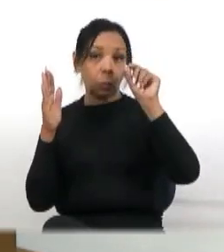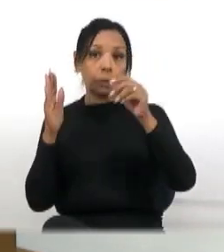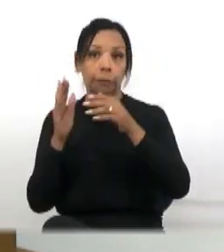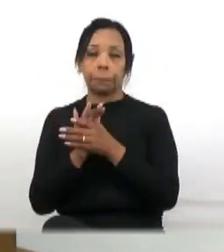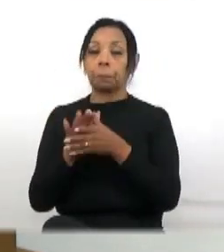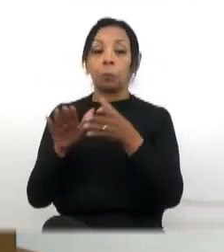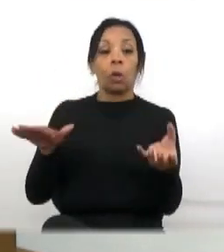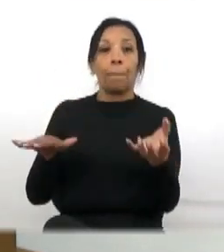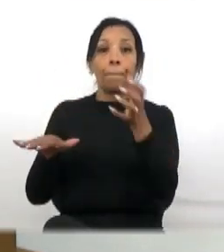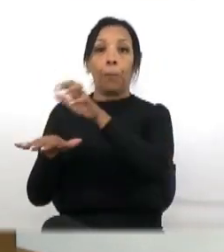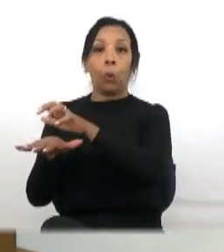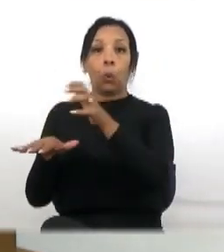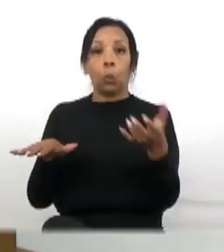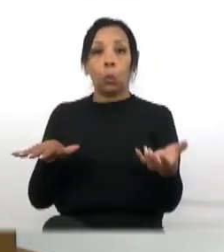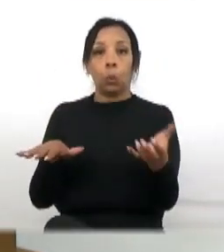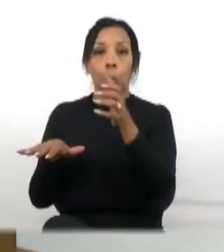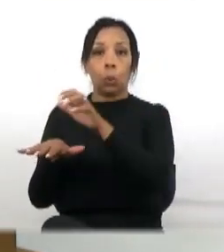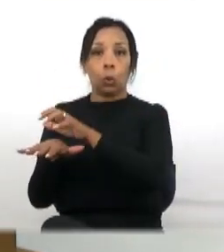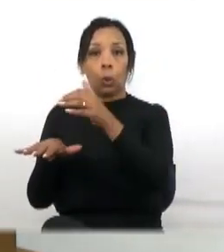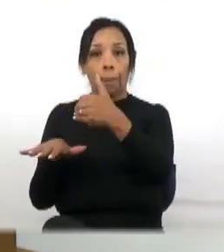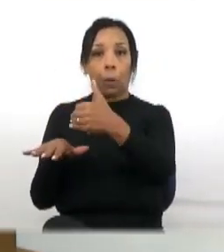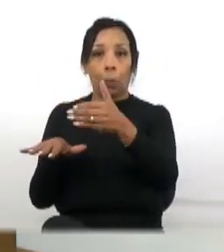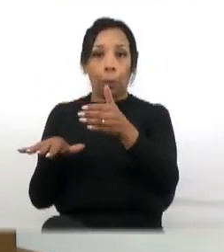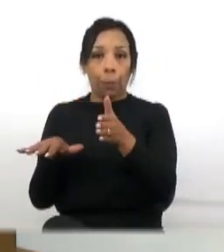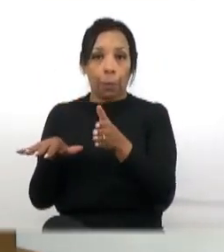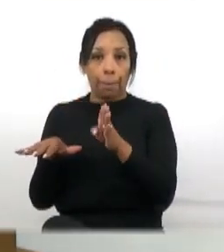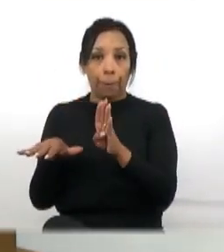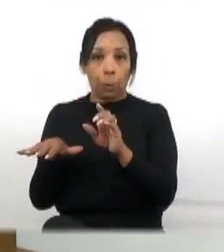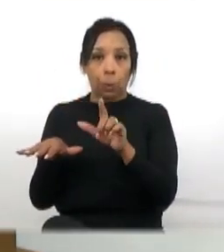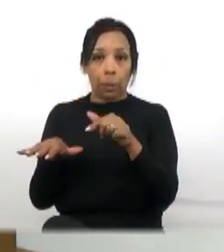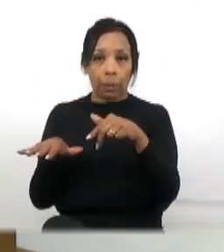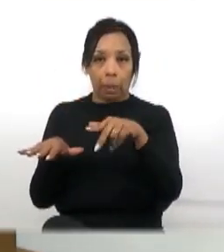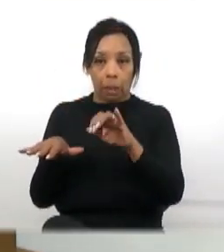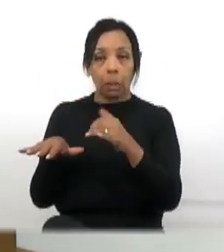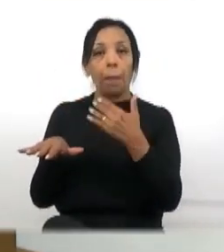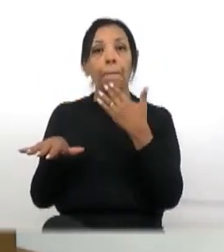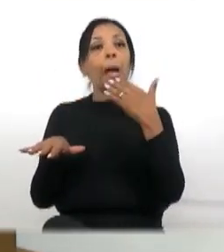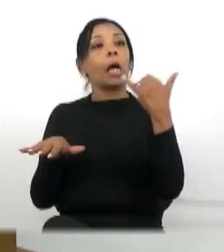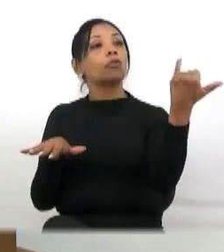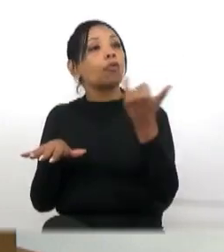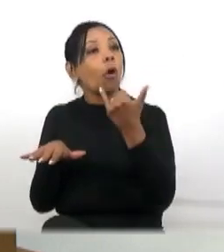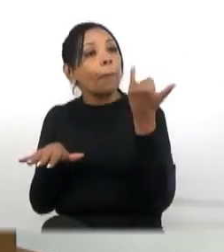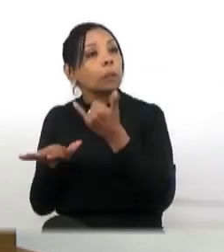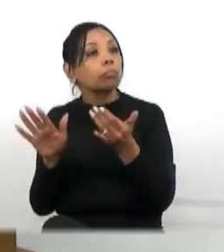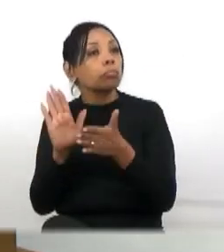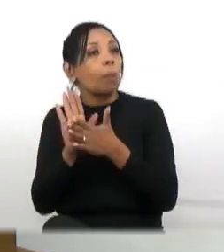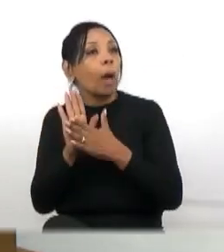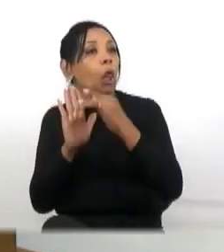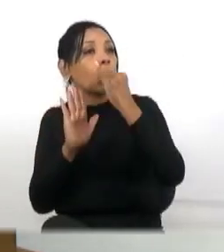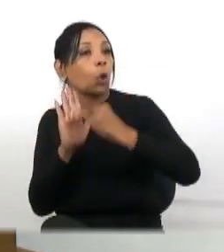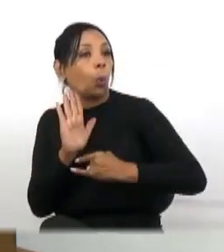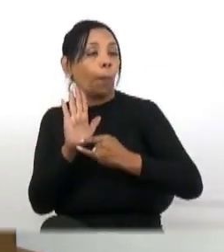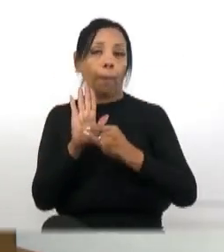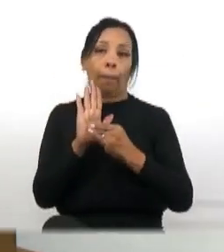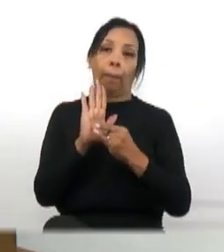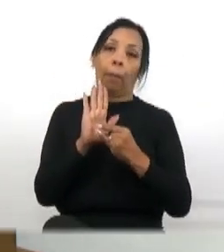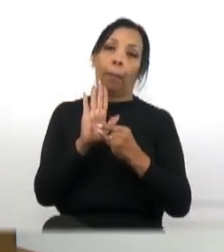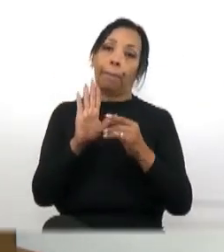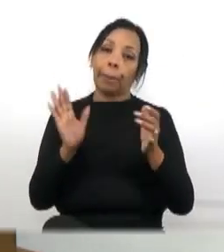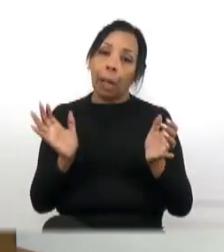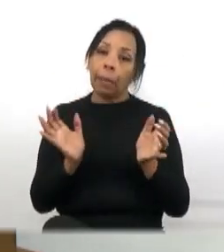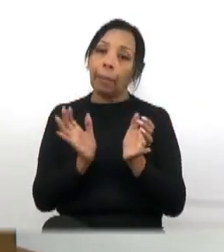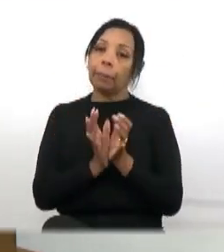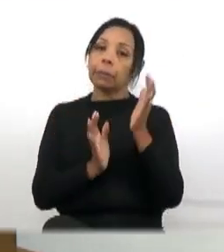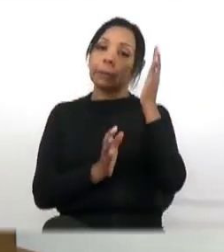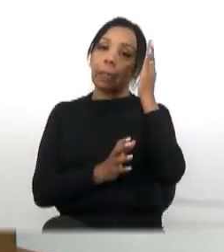esses broquetes. Estou fazendo um pedido de informação para mim, para esta casa se informar